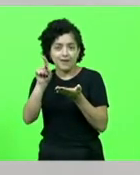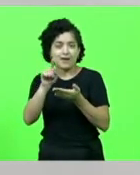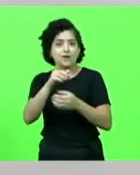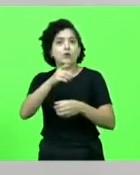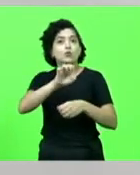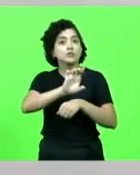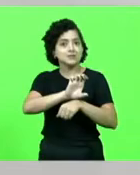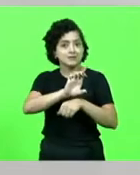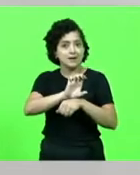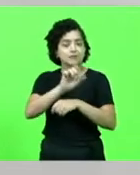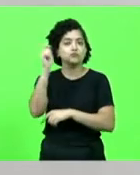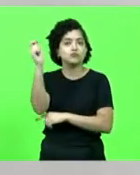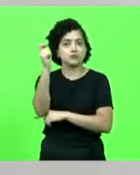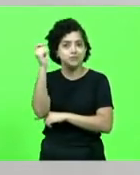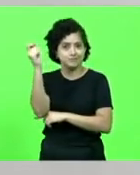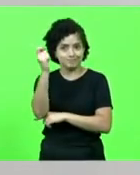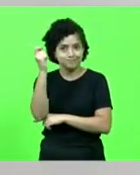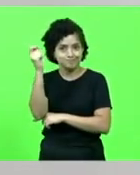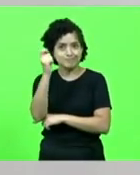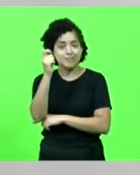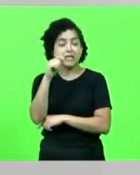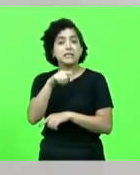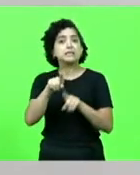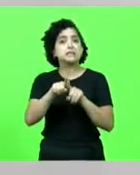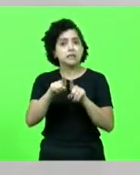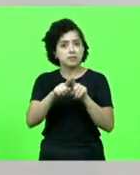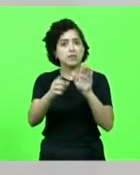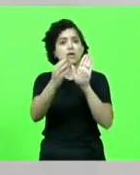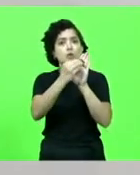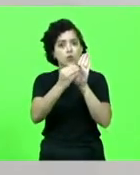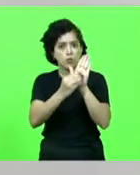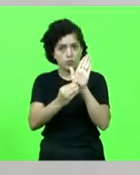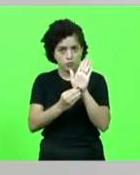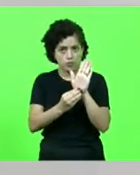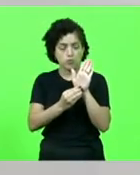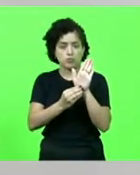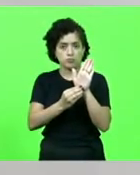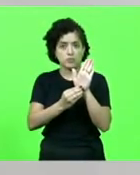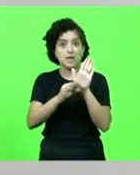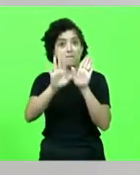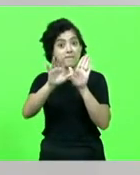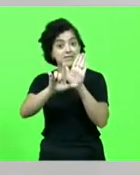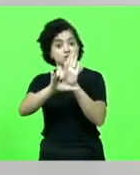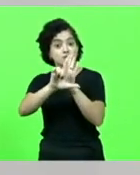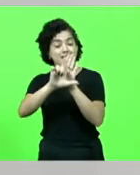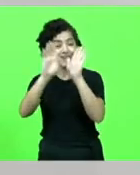incluiu os militares na reforma da Previdência por meio de uma lei específica